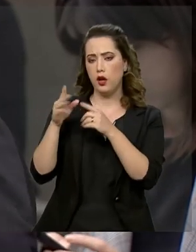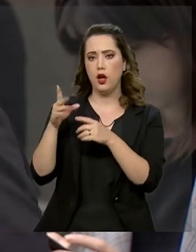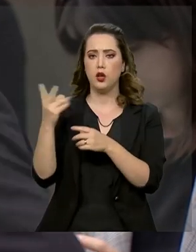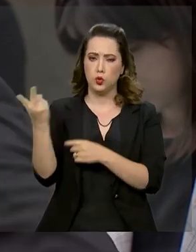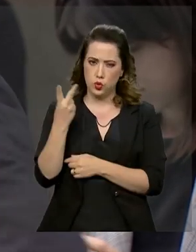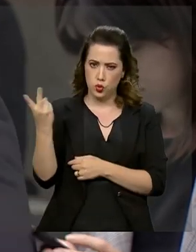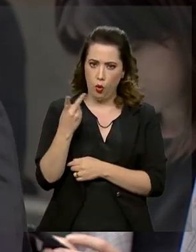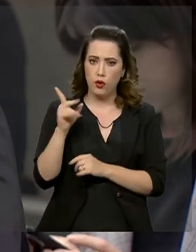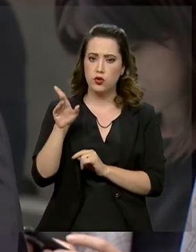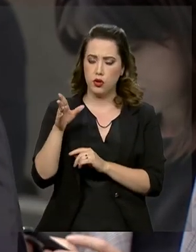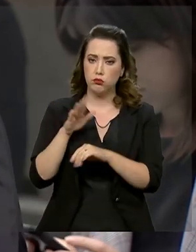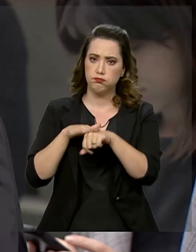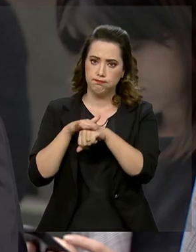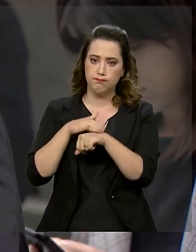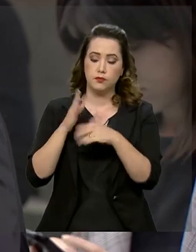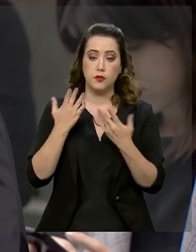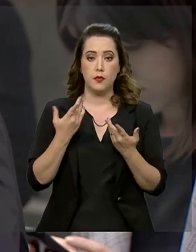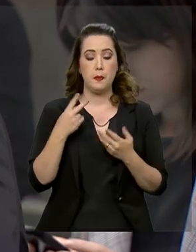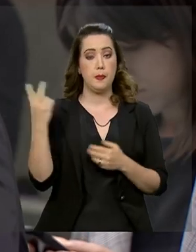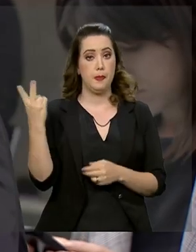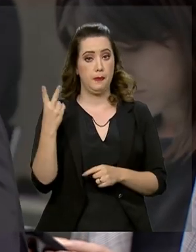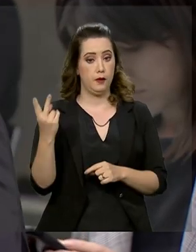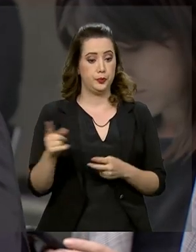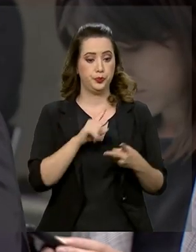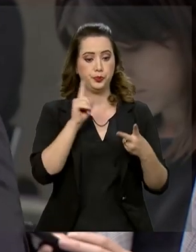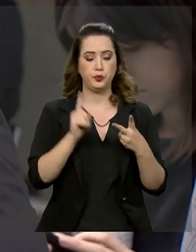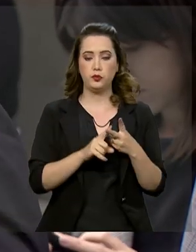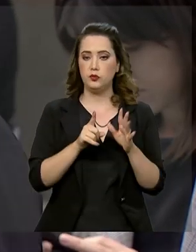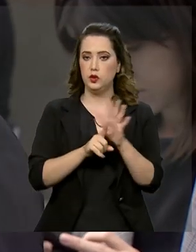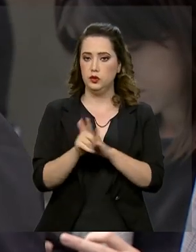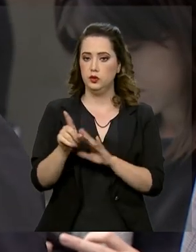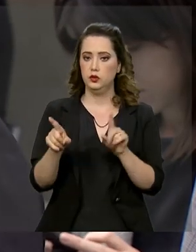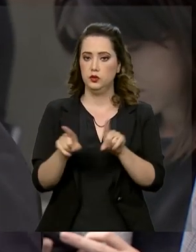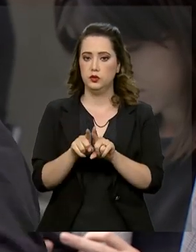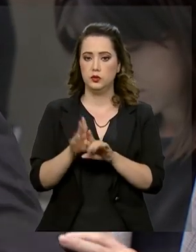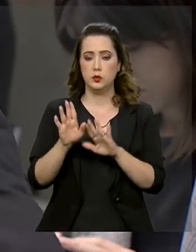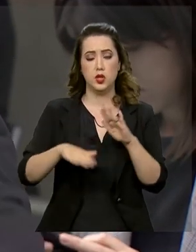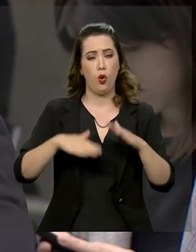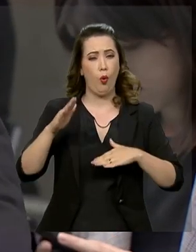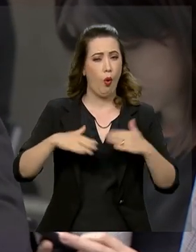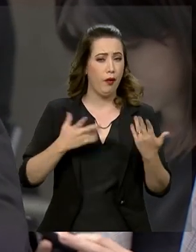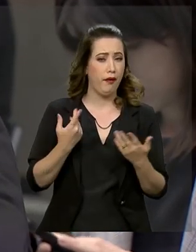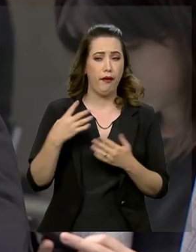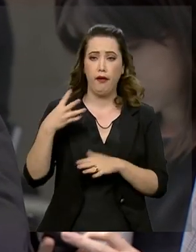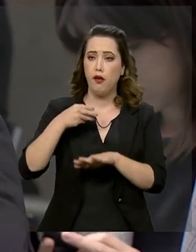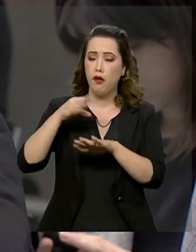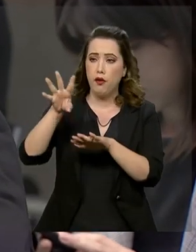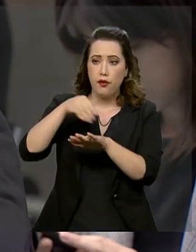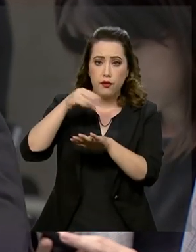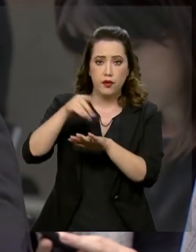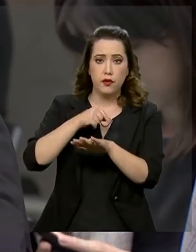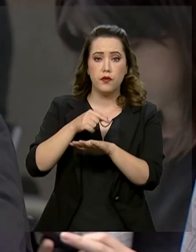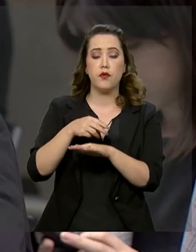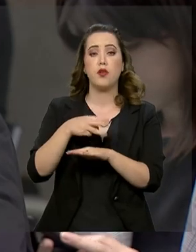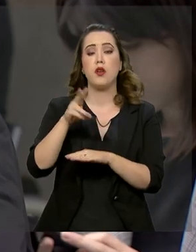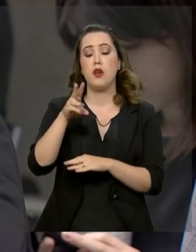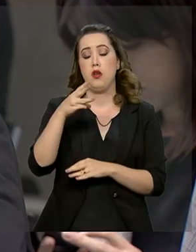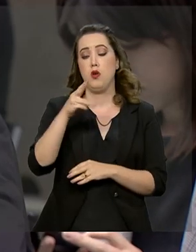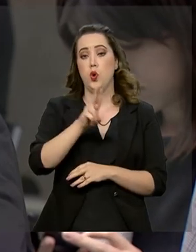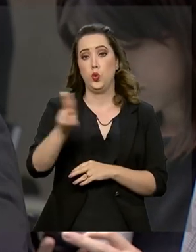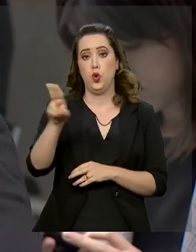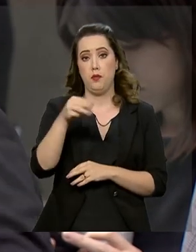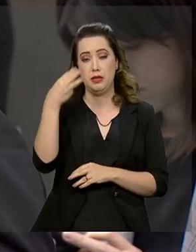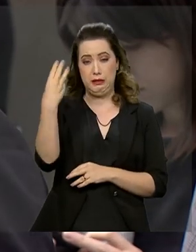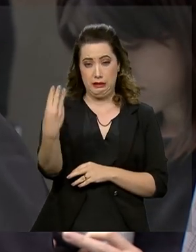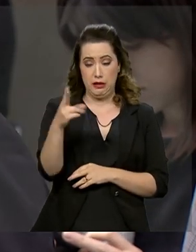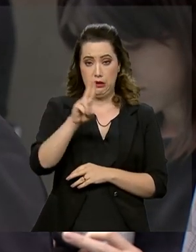uma segunda pergunta, só emendando, é se já também tem alguma notícia, algum avanço em relação à lista tríplice da